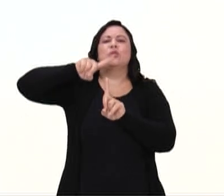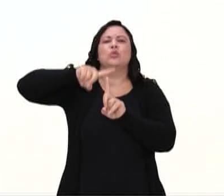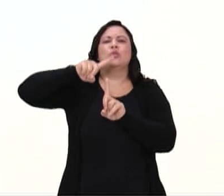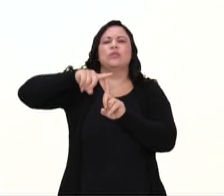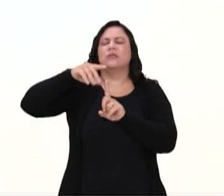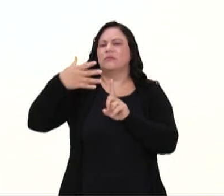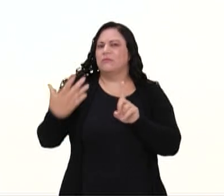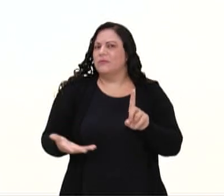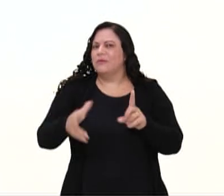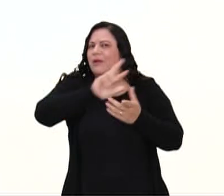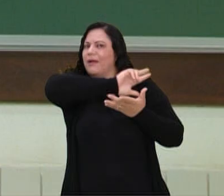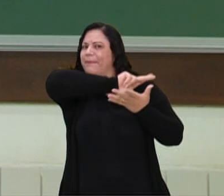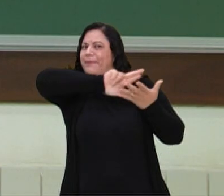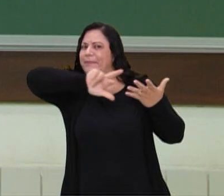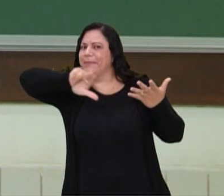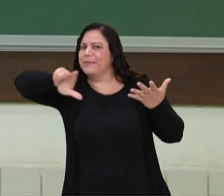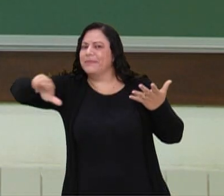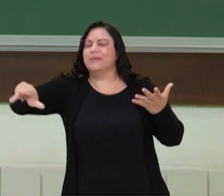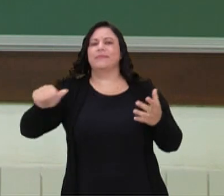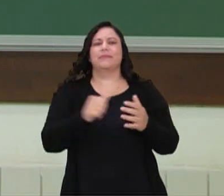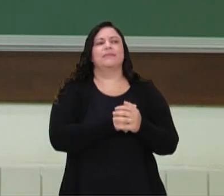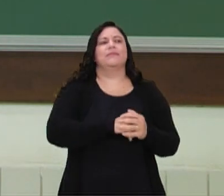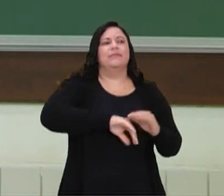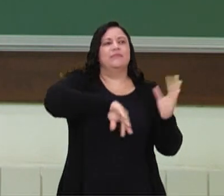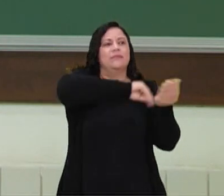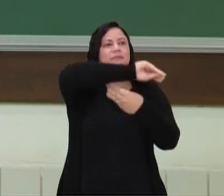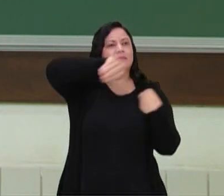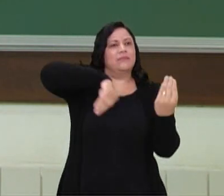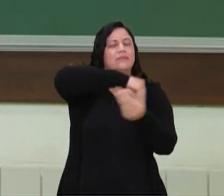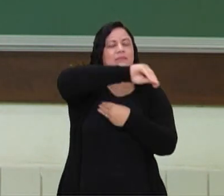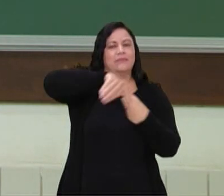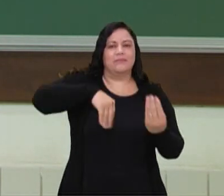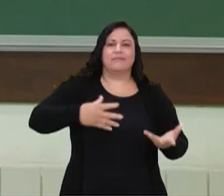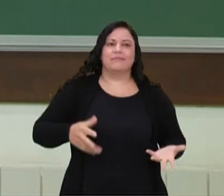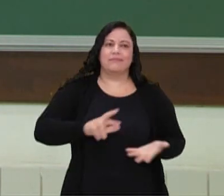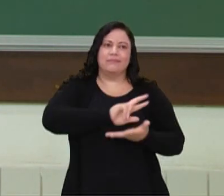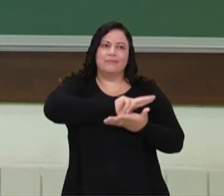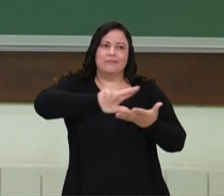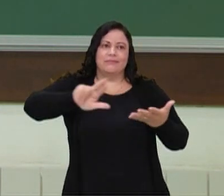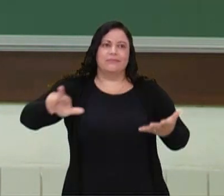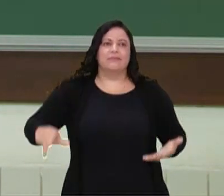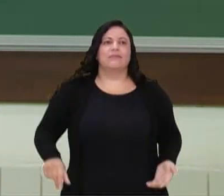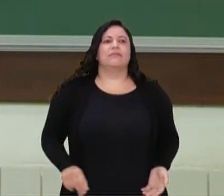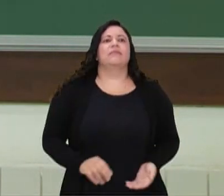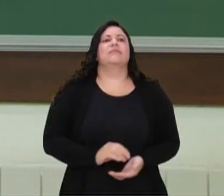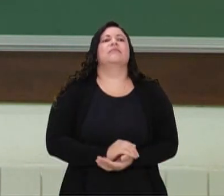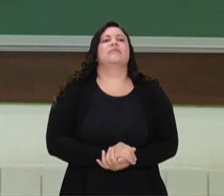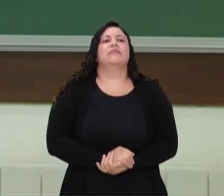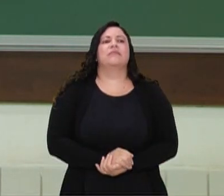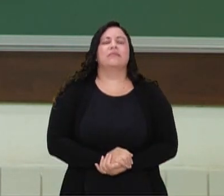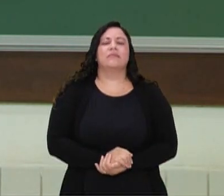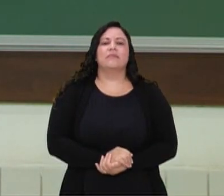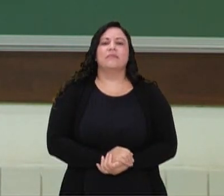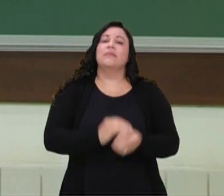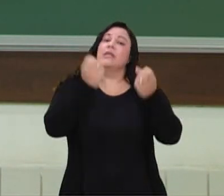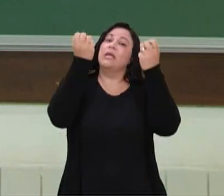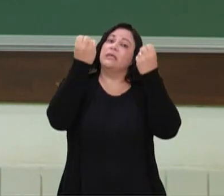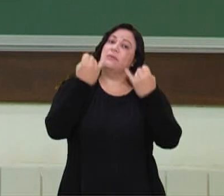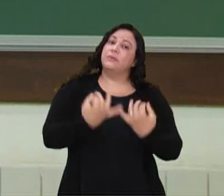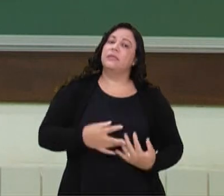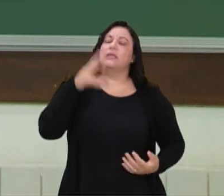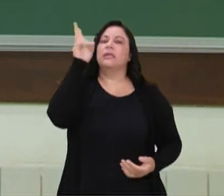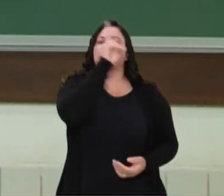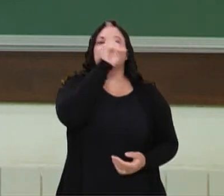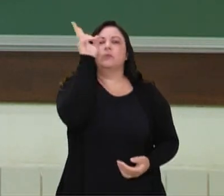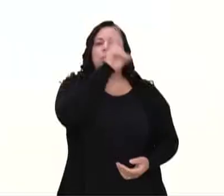Porque o street dance engloba vários estilos de dança. E aqui a gente falou um pouquinho da sua história,